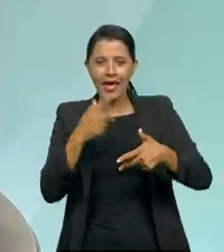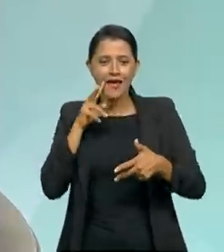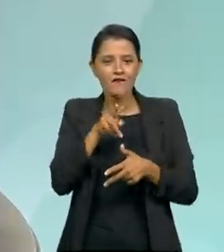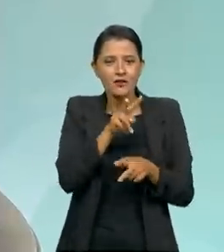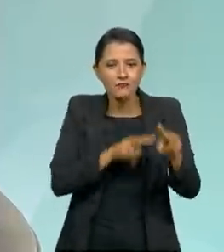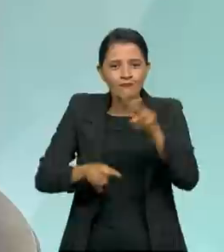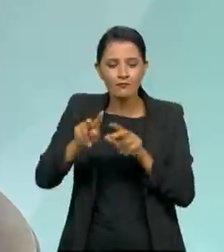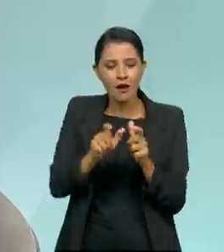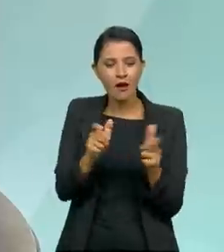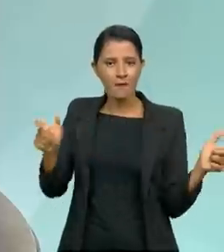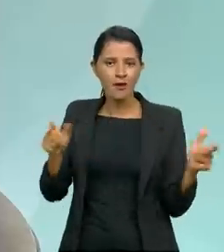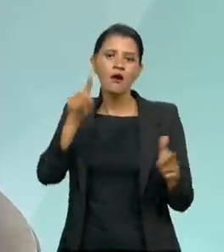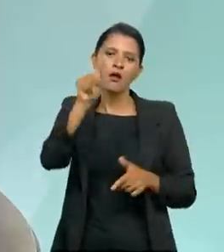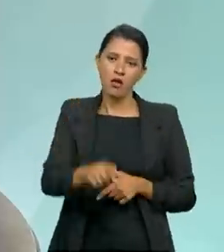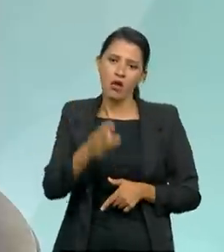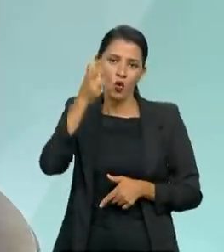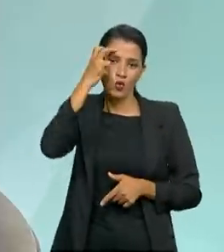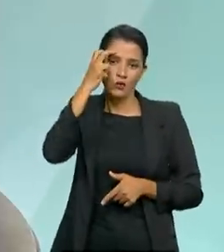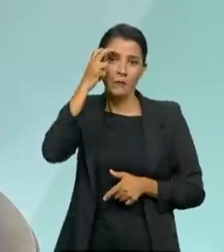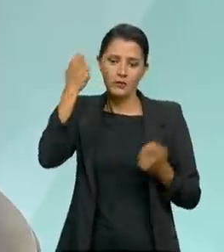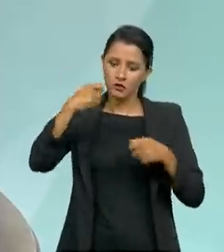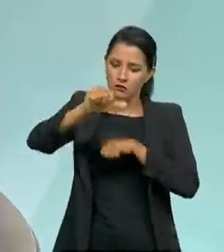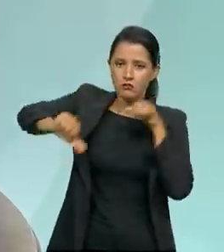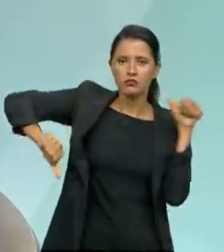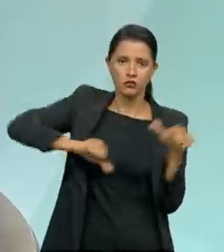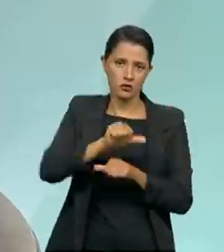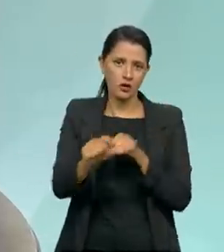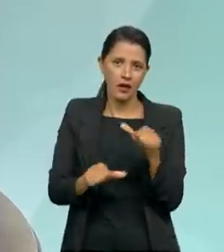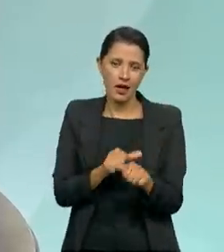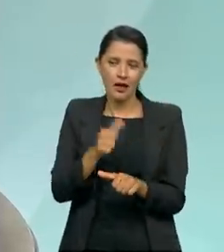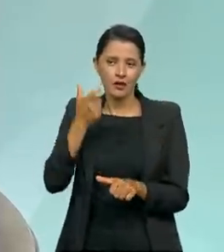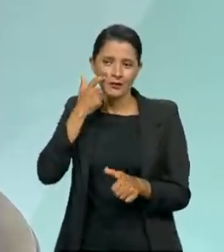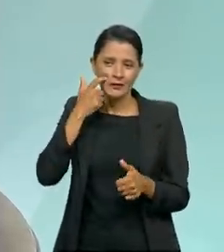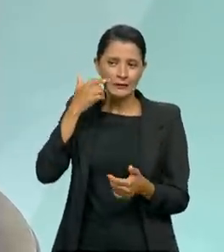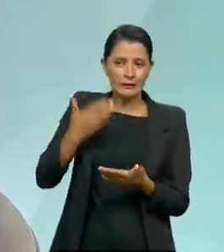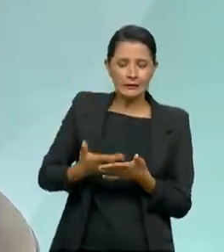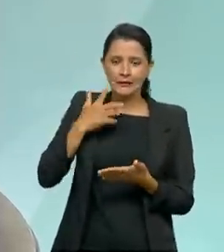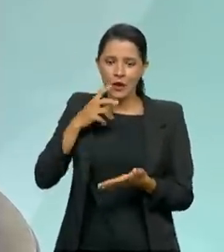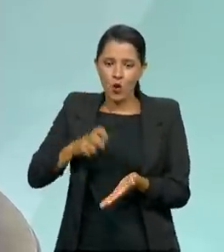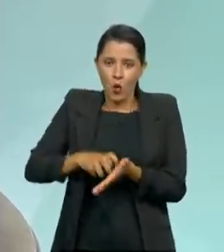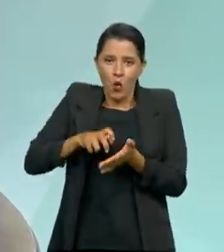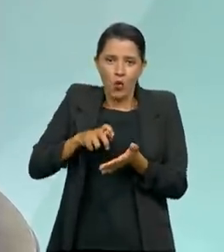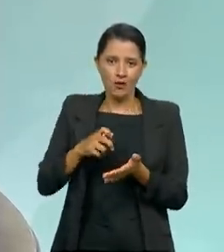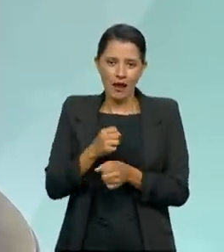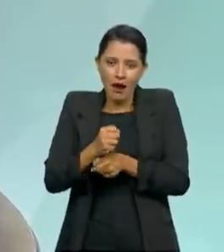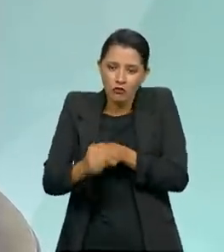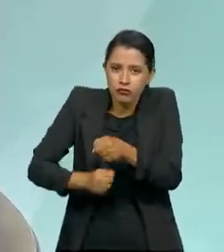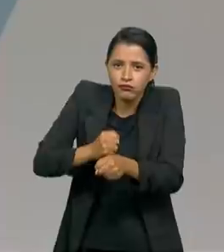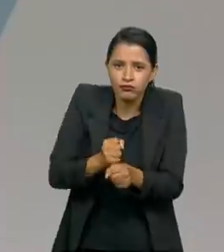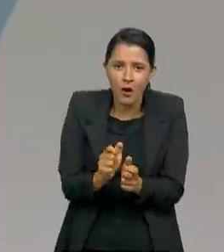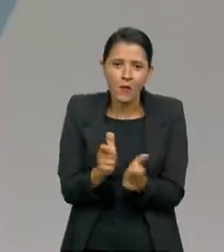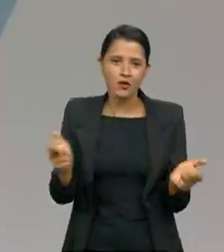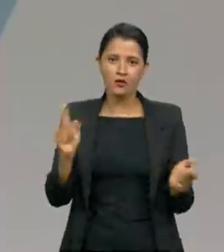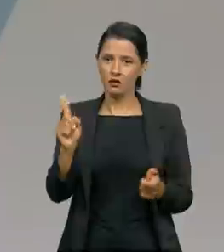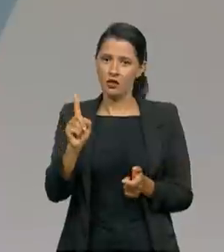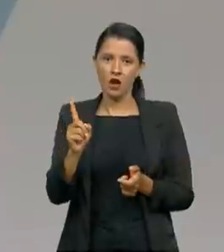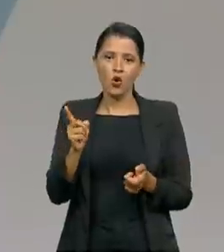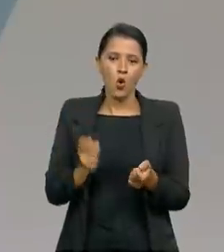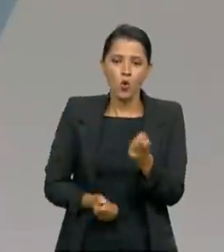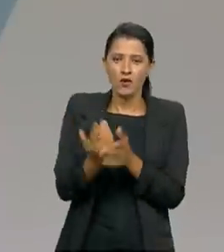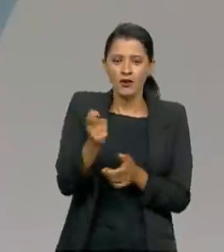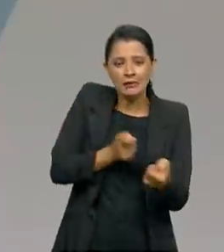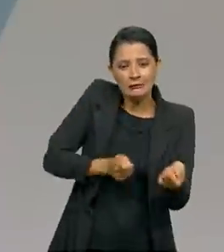cultura. A gente está convencido de que aumentar penas não resolve o problema. A gente está convencido que criar controles, às vezes,